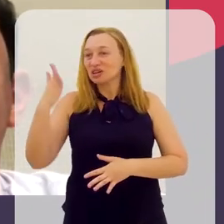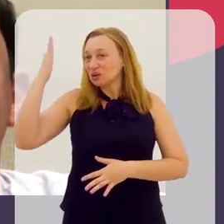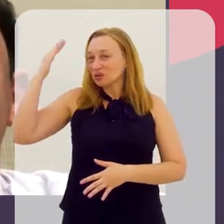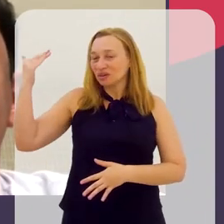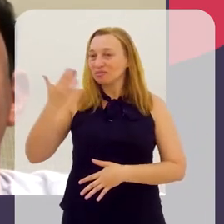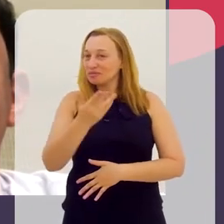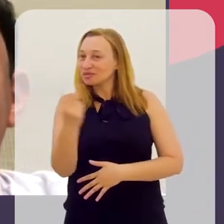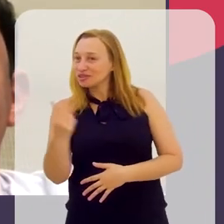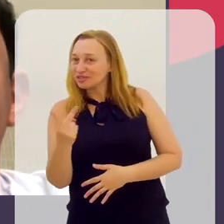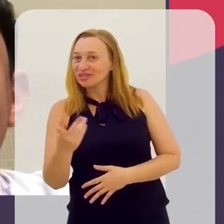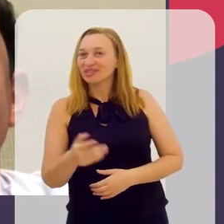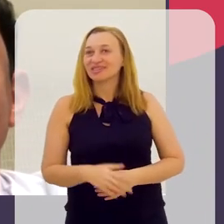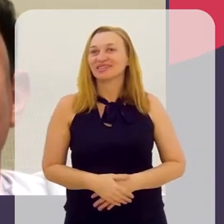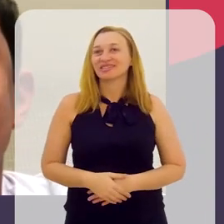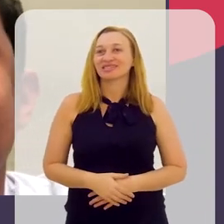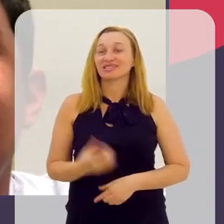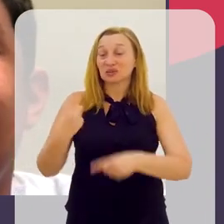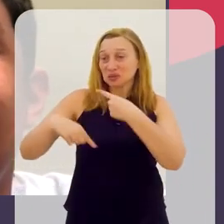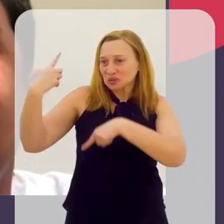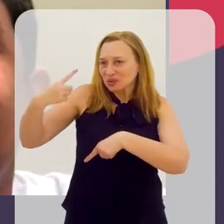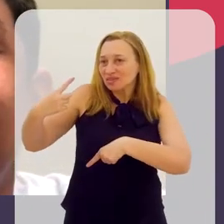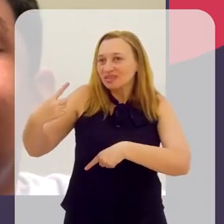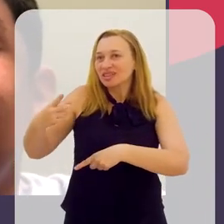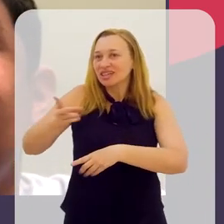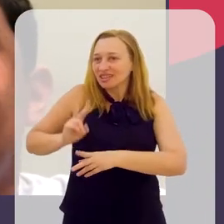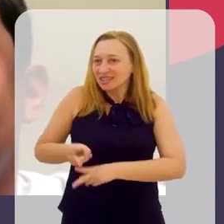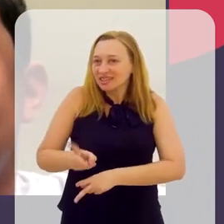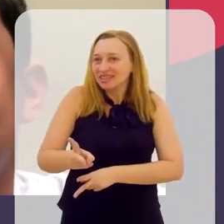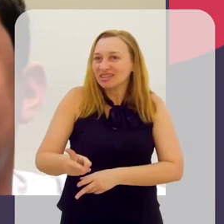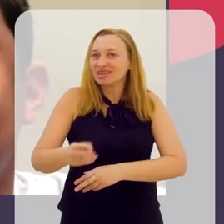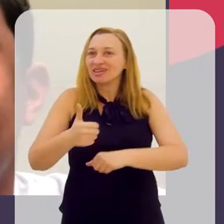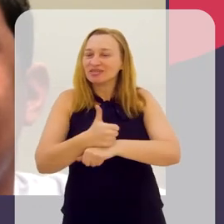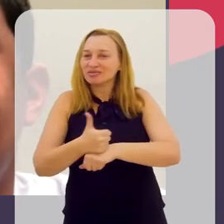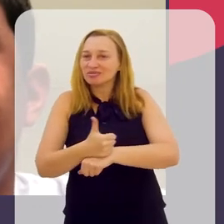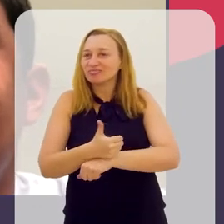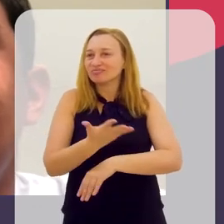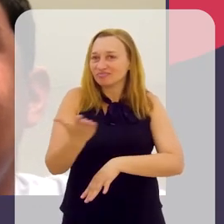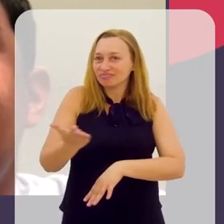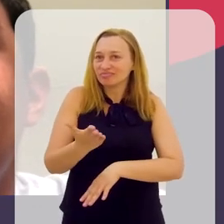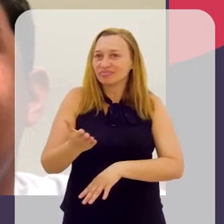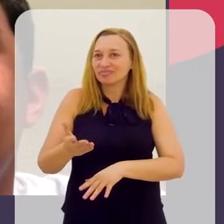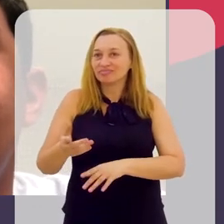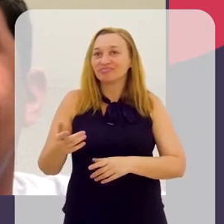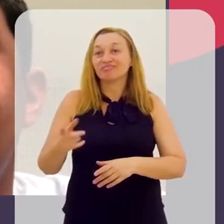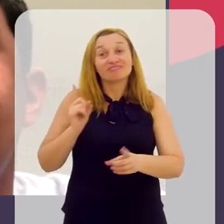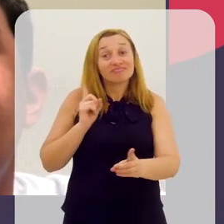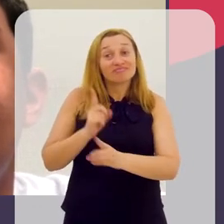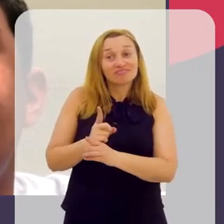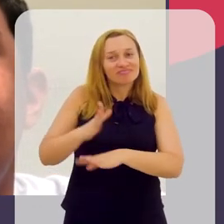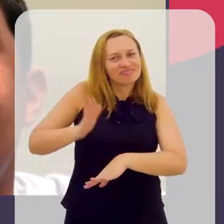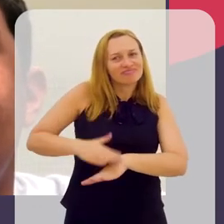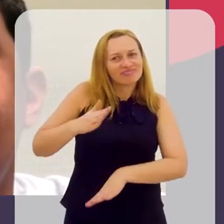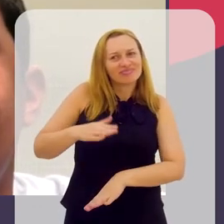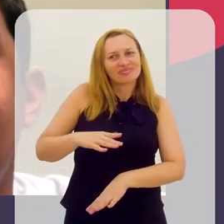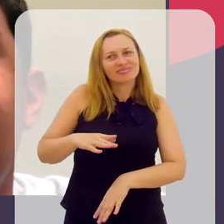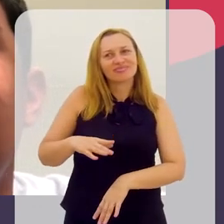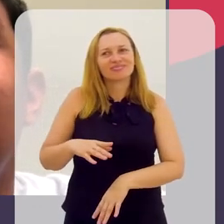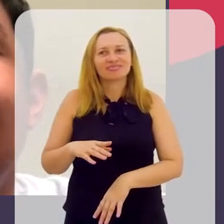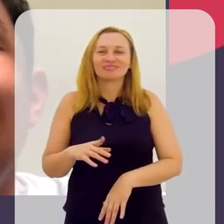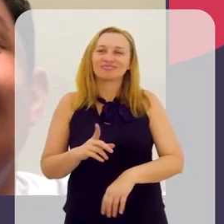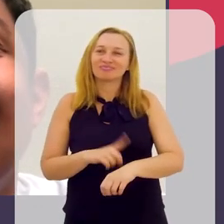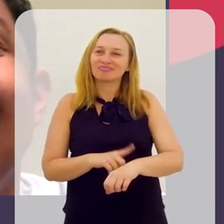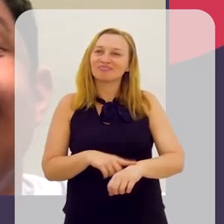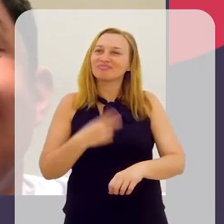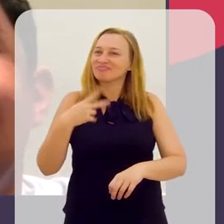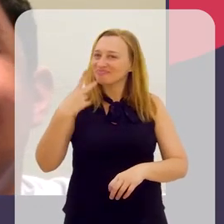sucesso para vocês, que vocês sigam aí as carreiras. E tomara que a gente ainda se encontre mais vezes para